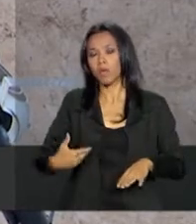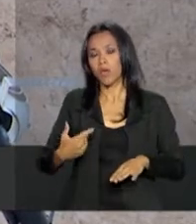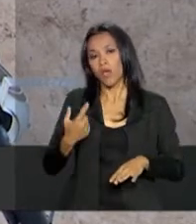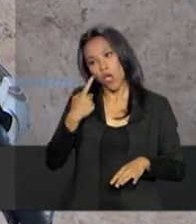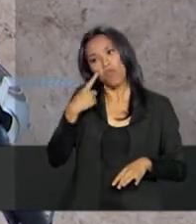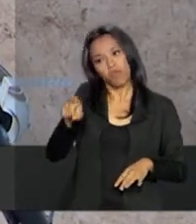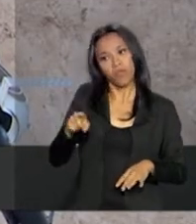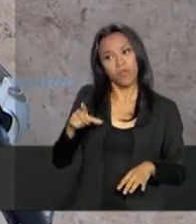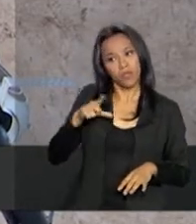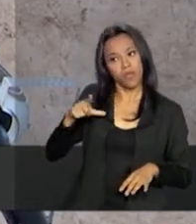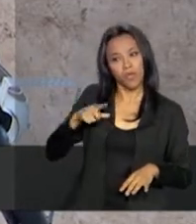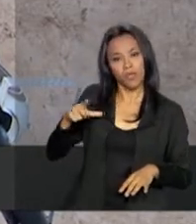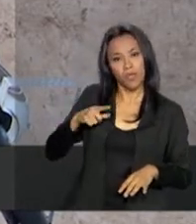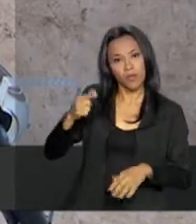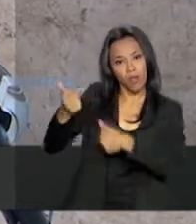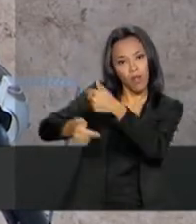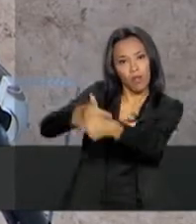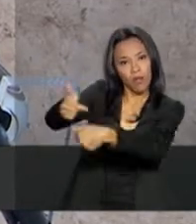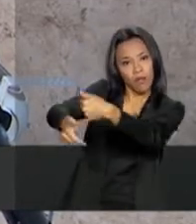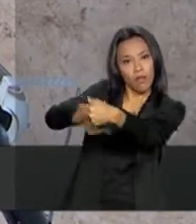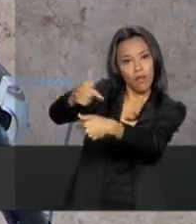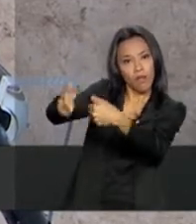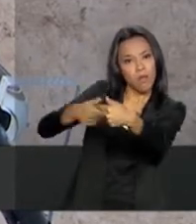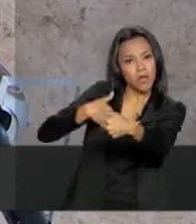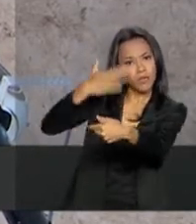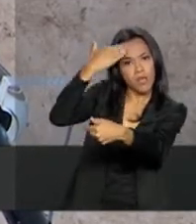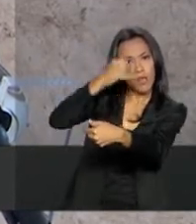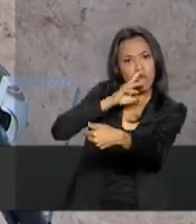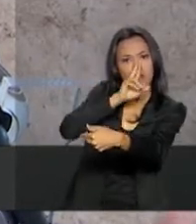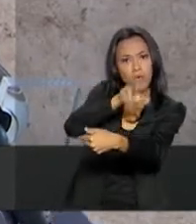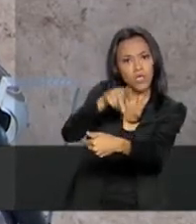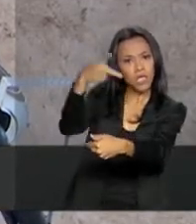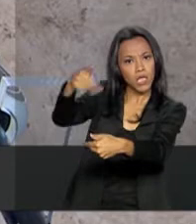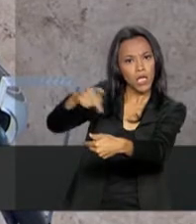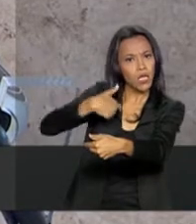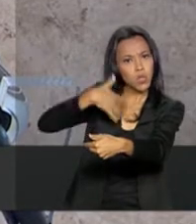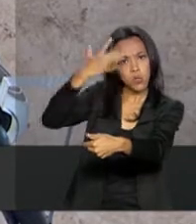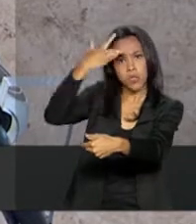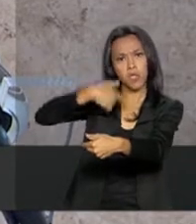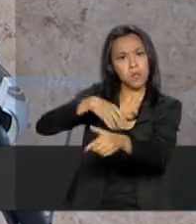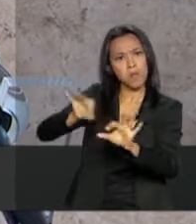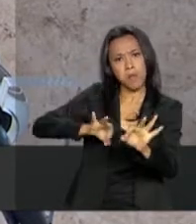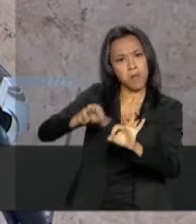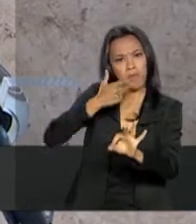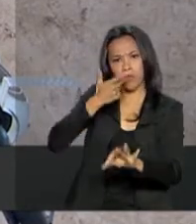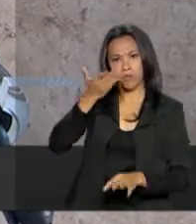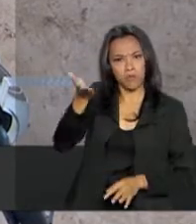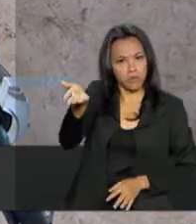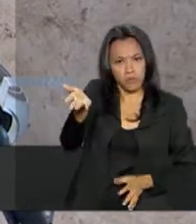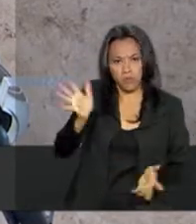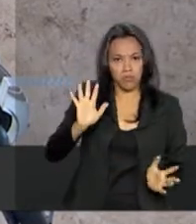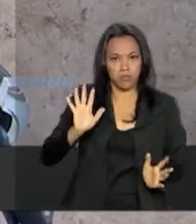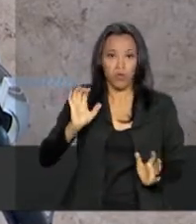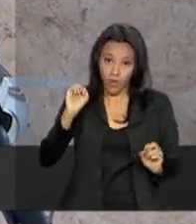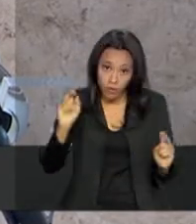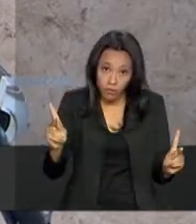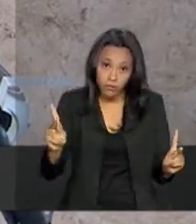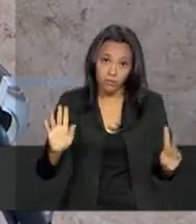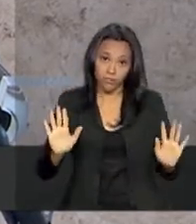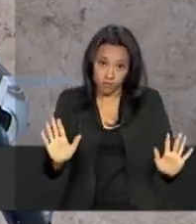mas não tenho resultado dela, lamentavelmente, nem me preparei para isso aqui para ela. Ok?